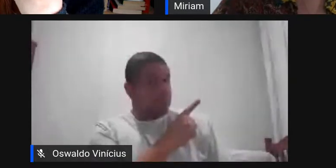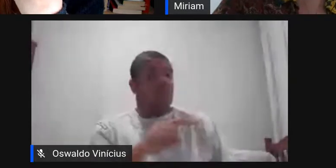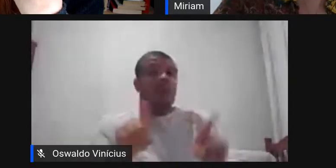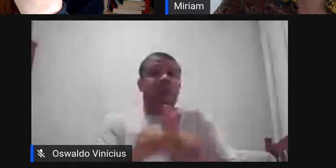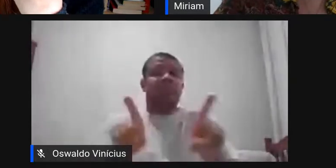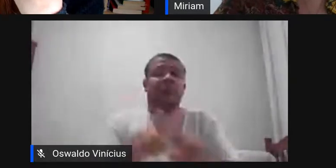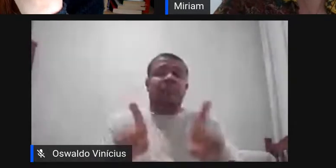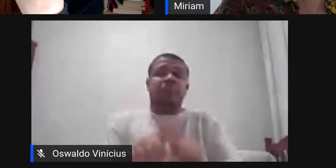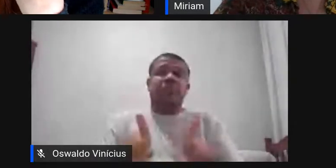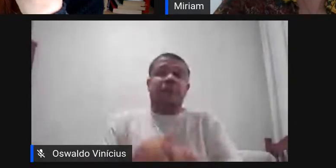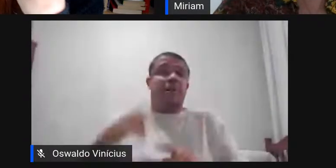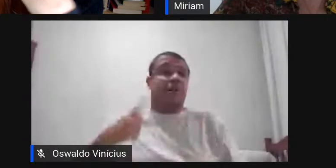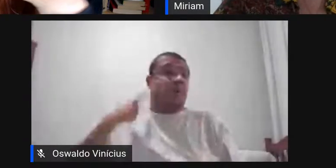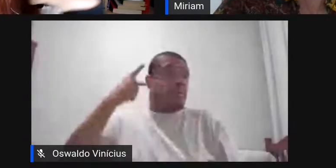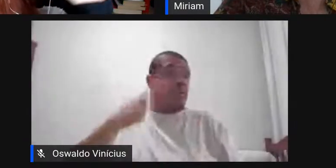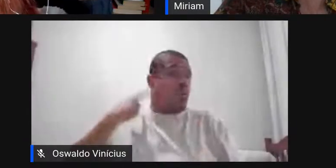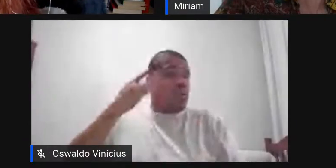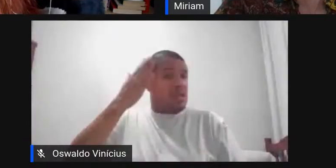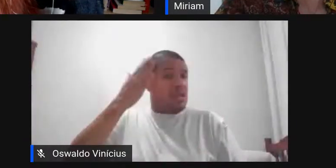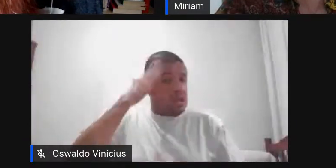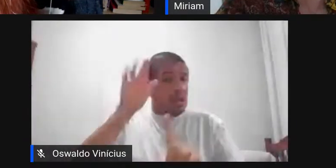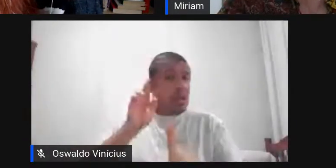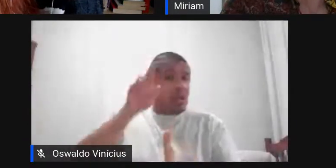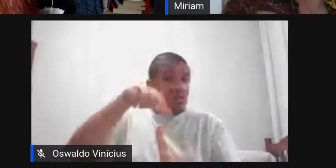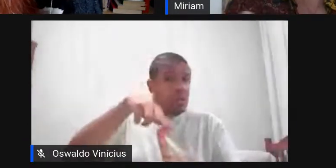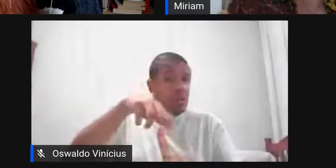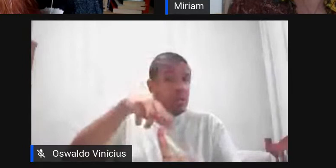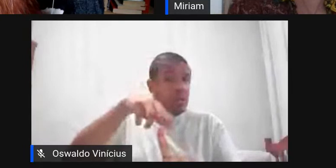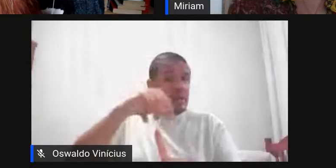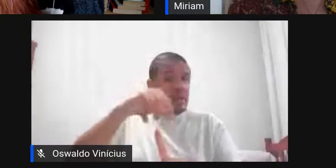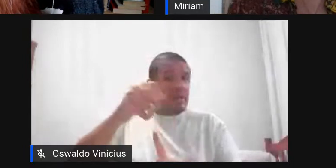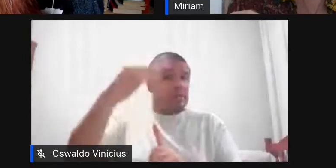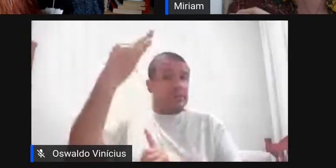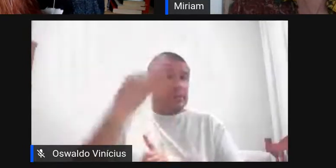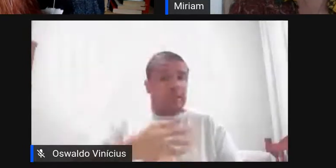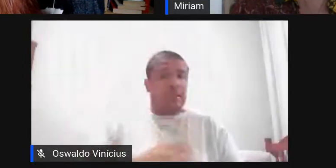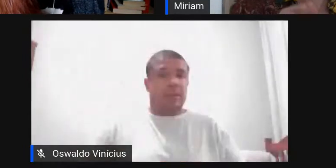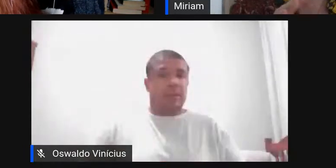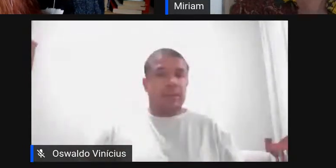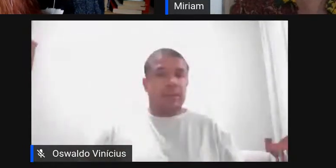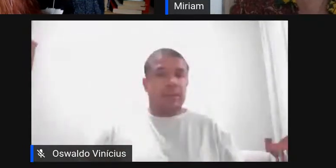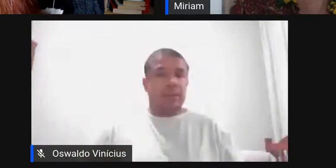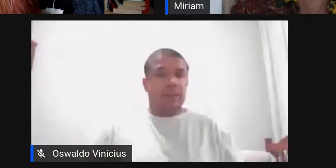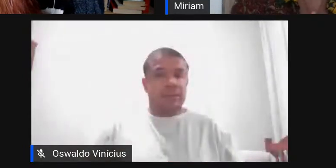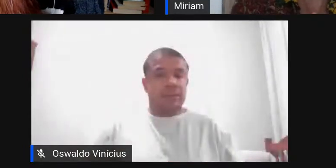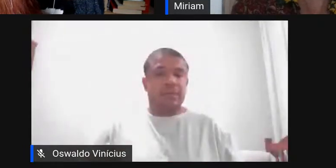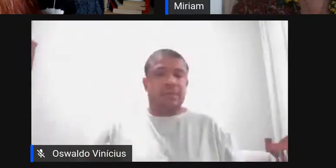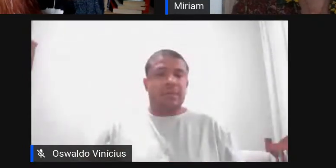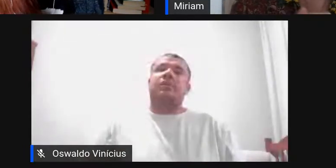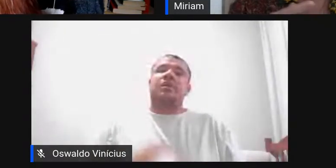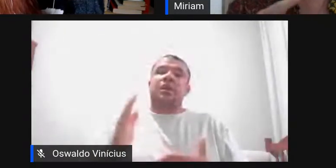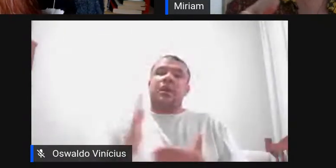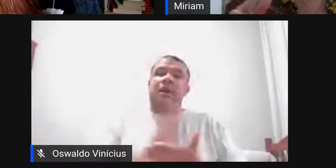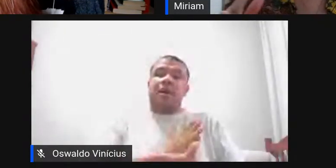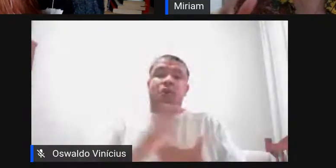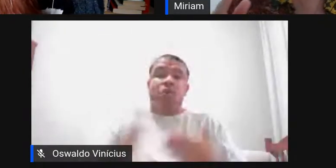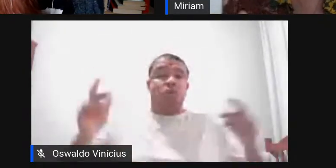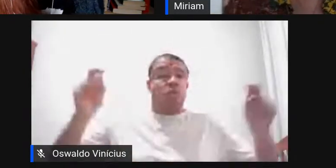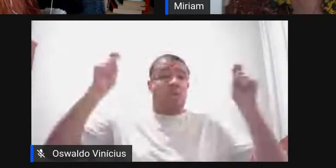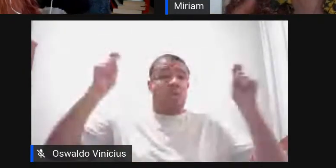tem que entender as referências né porque às vezes alguém vai faz uma manifestação de noite